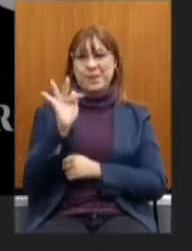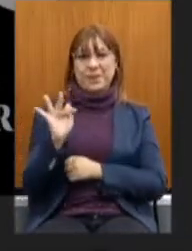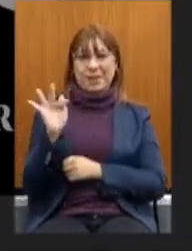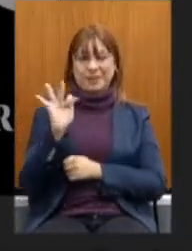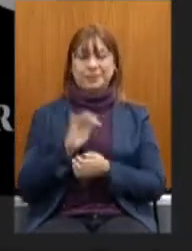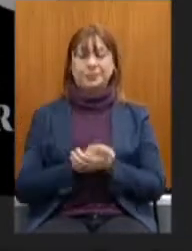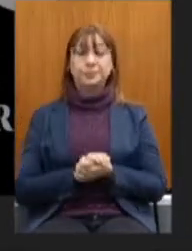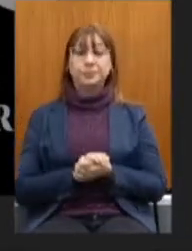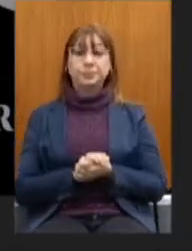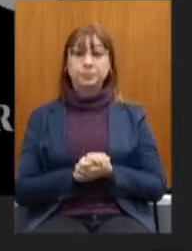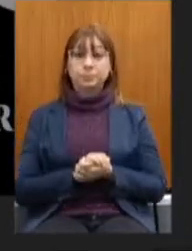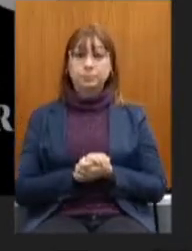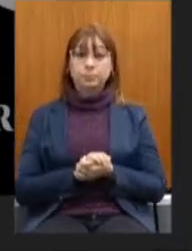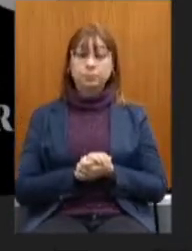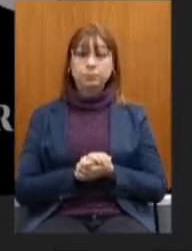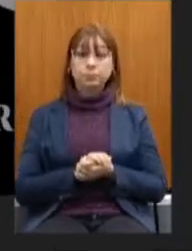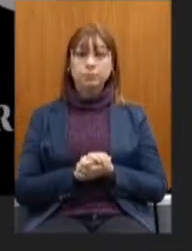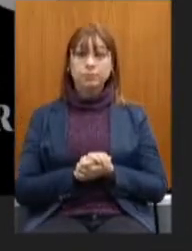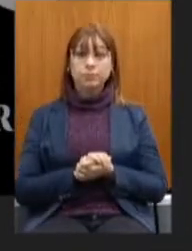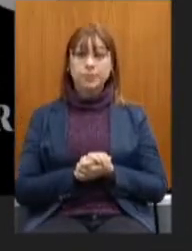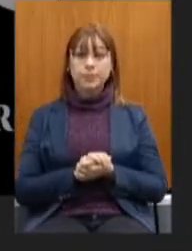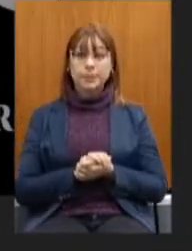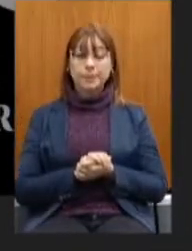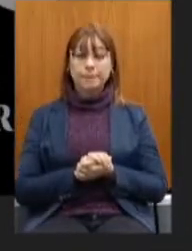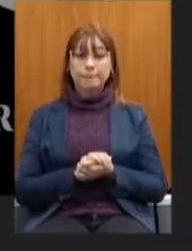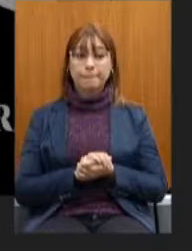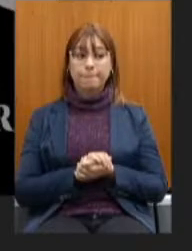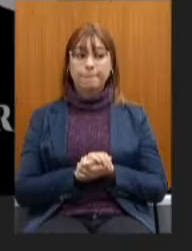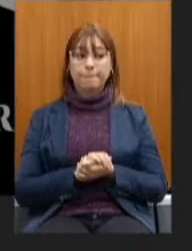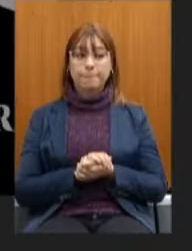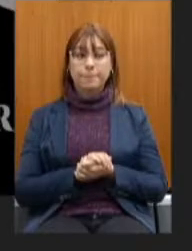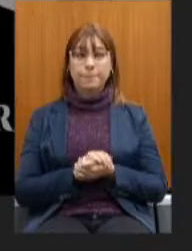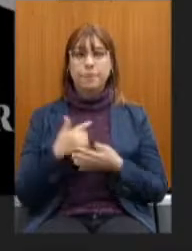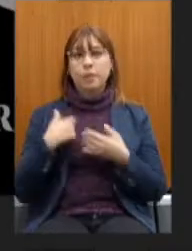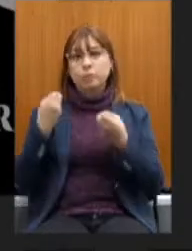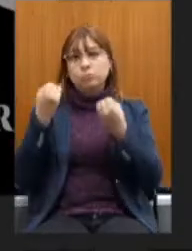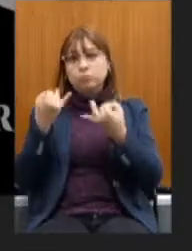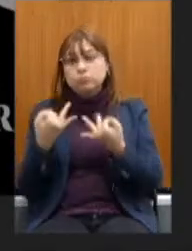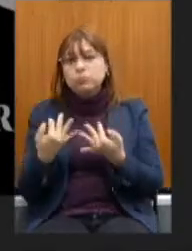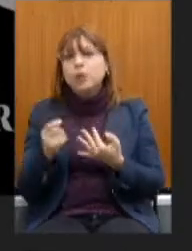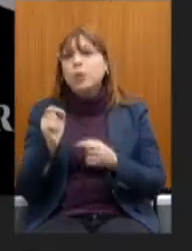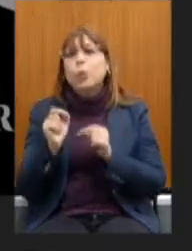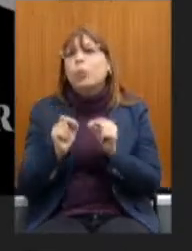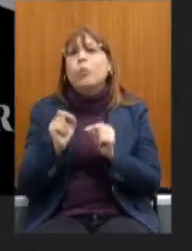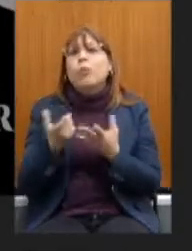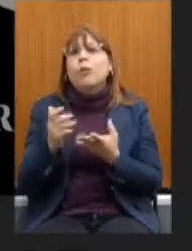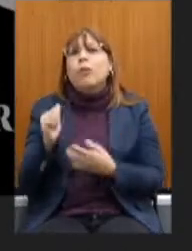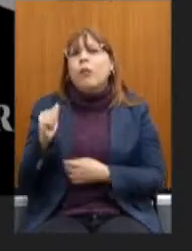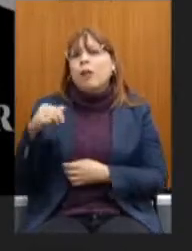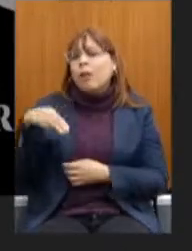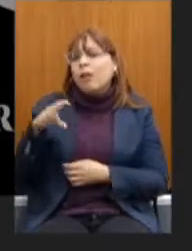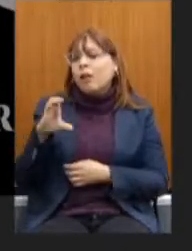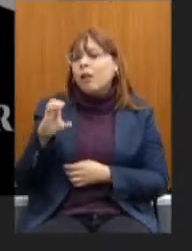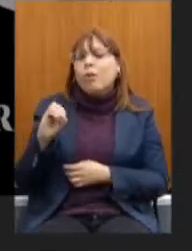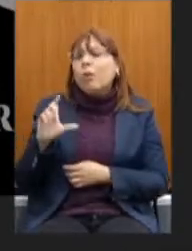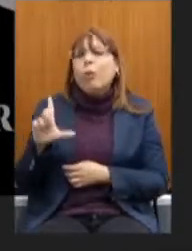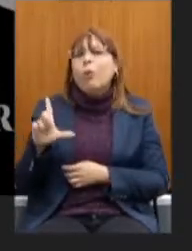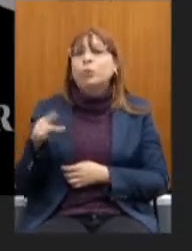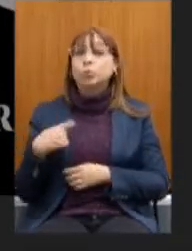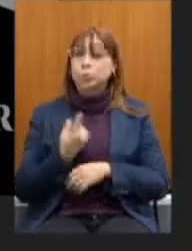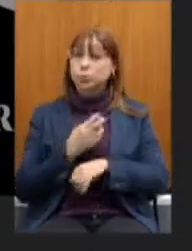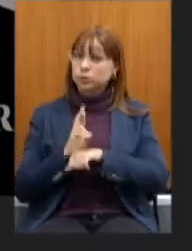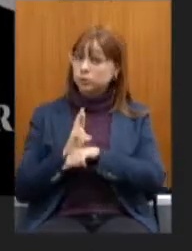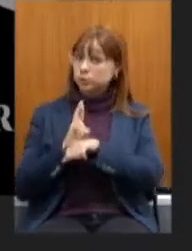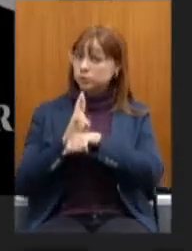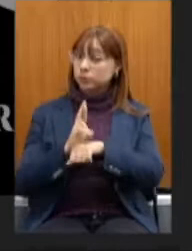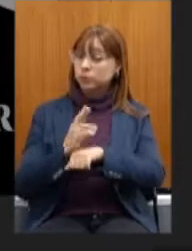Eu tenho que... Para apresentar a ANCOL, eu tenho que falar para o que a gente serve. A gente representa o